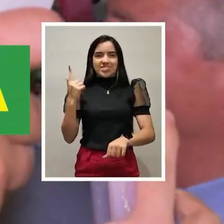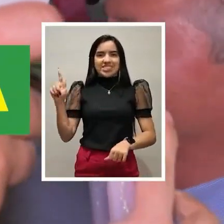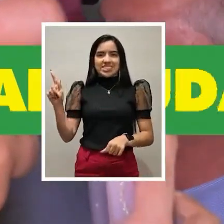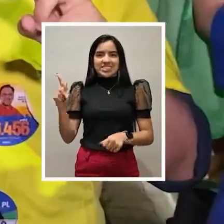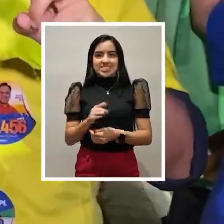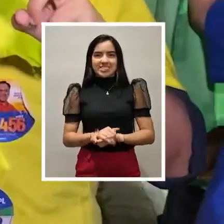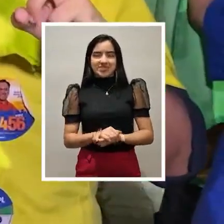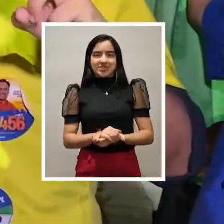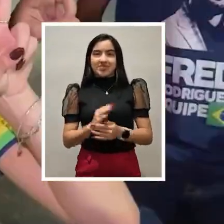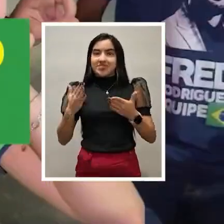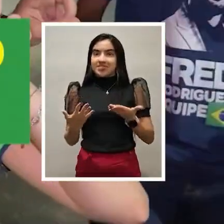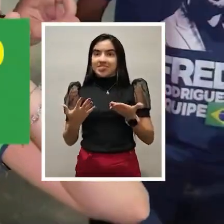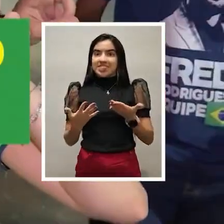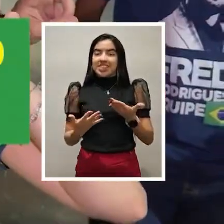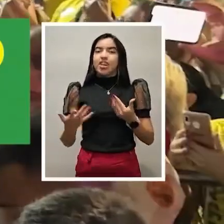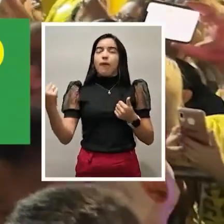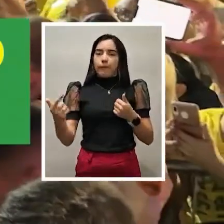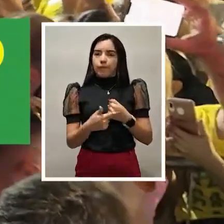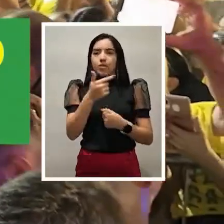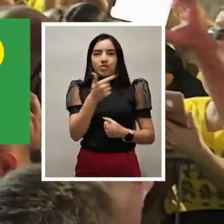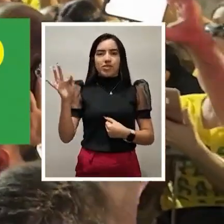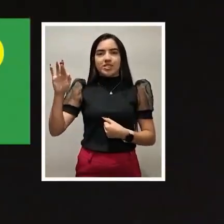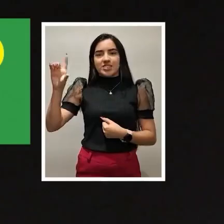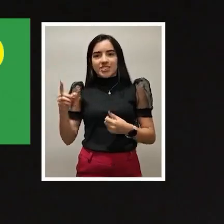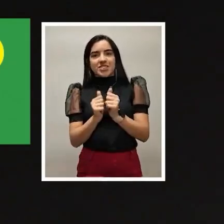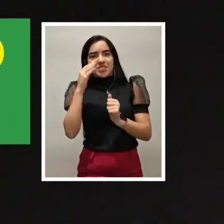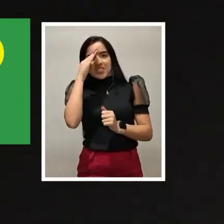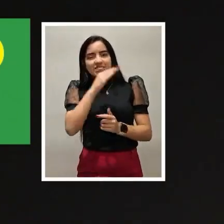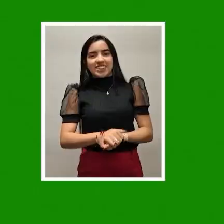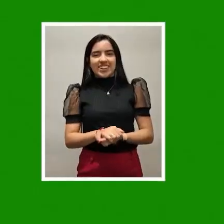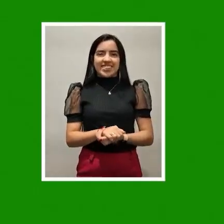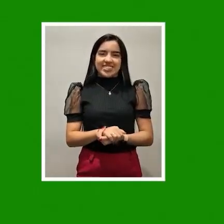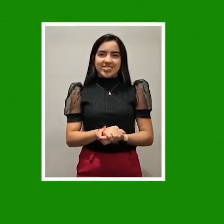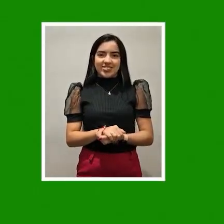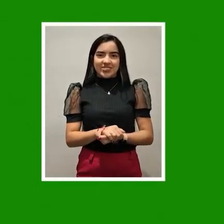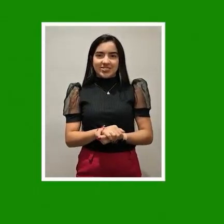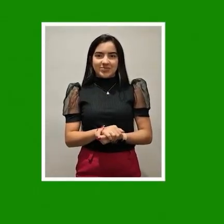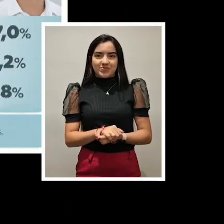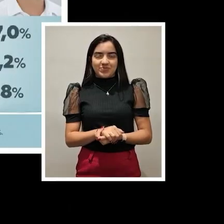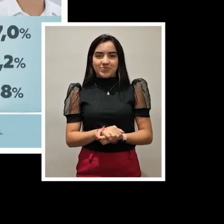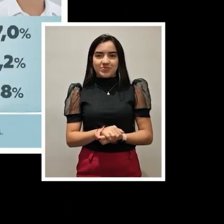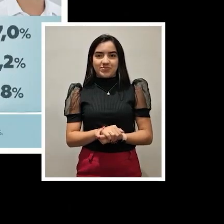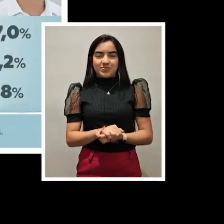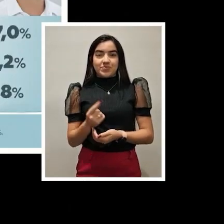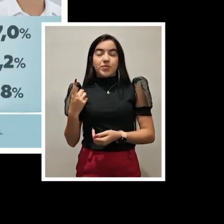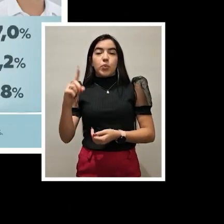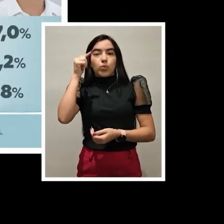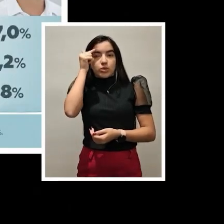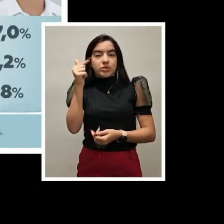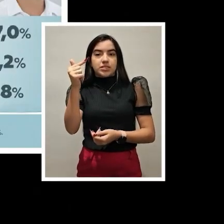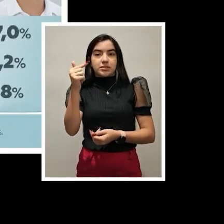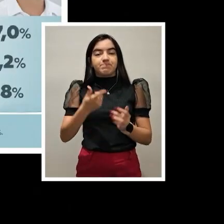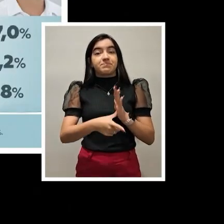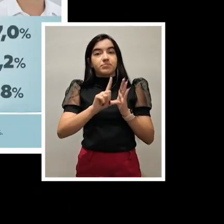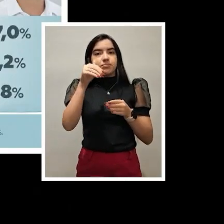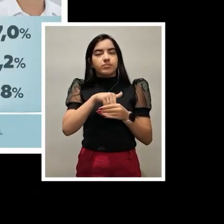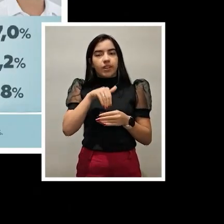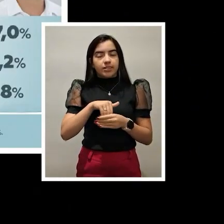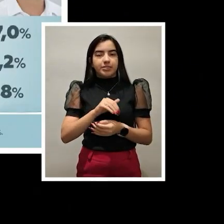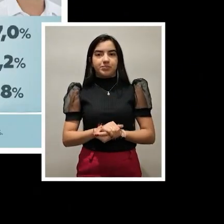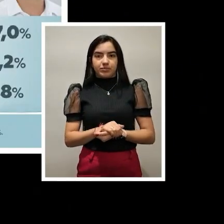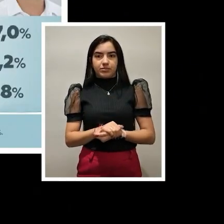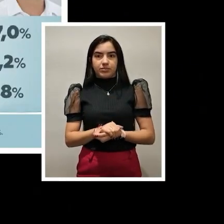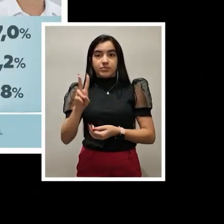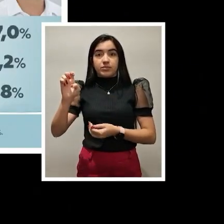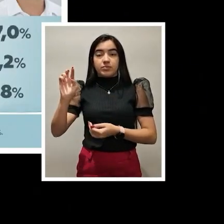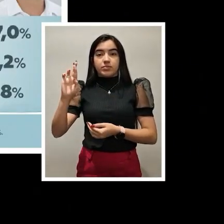Goiânia. Então, aperta o 22 do Fred e do Bolsonaro. Vem com o Fred! Última semana antes da eleição,